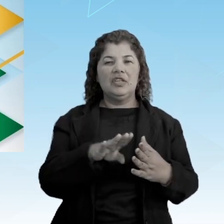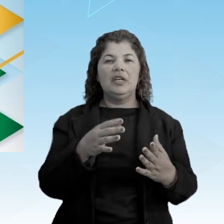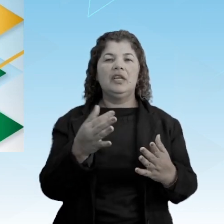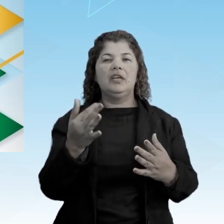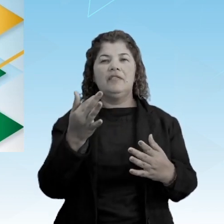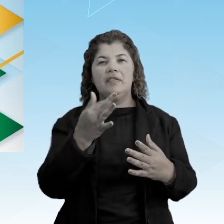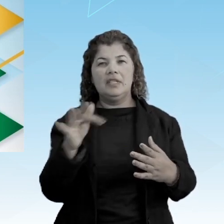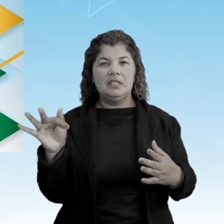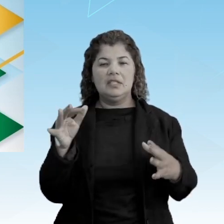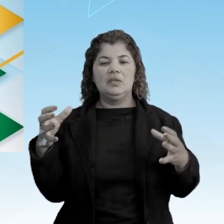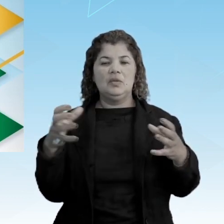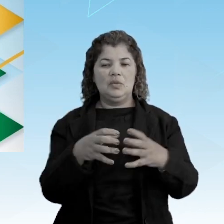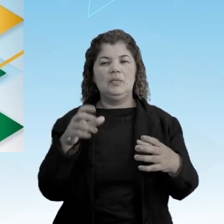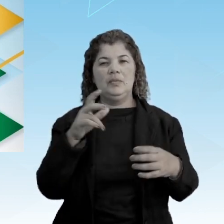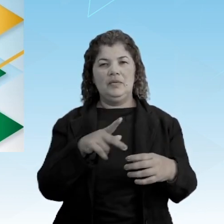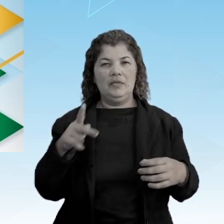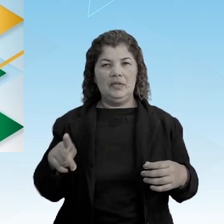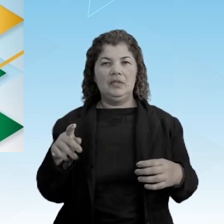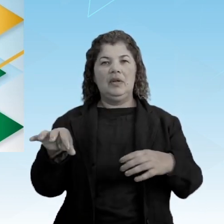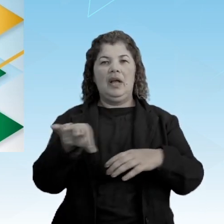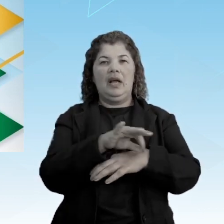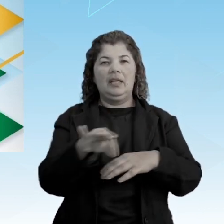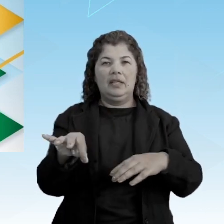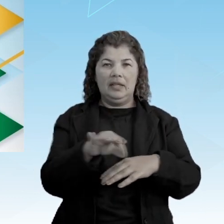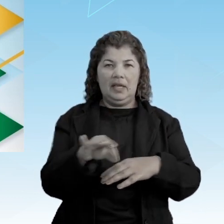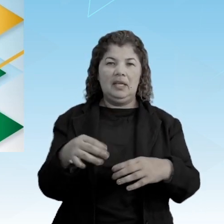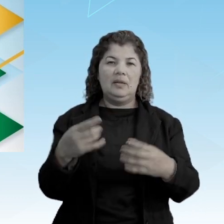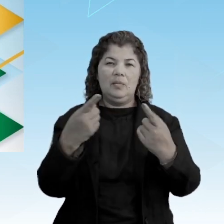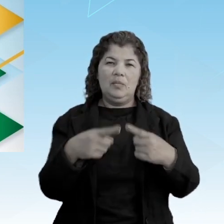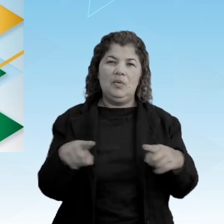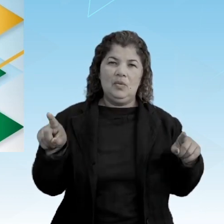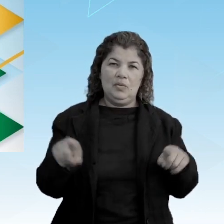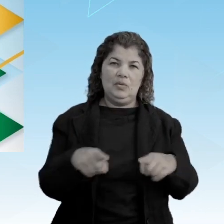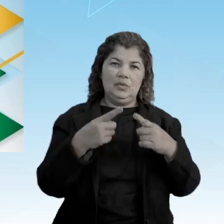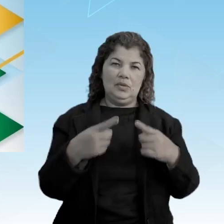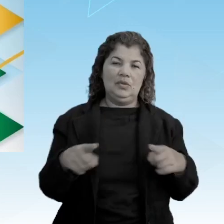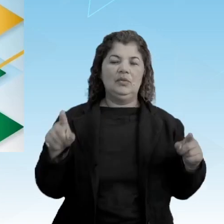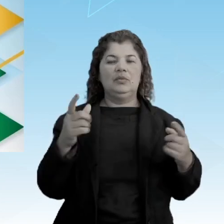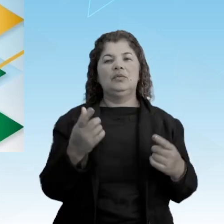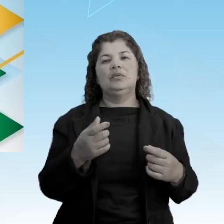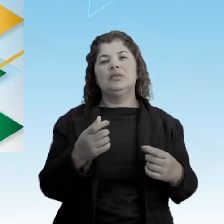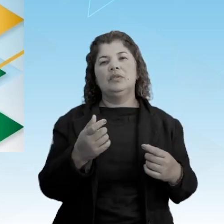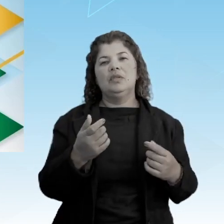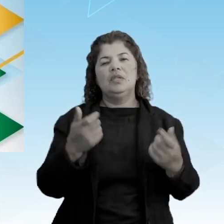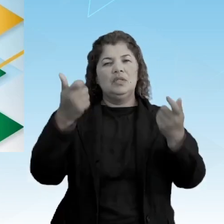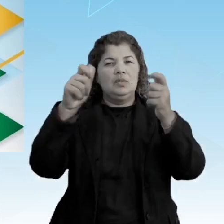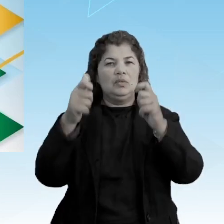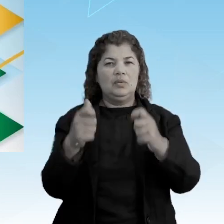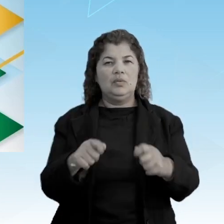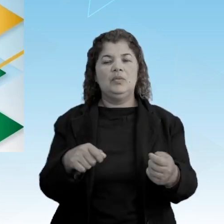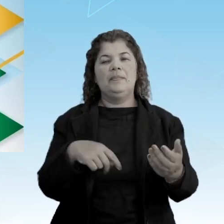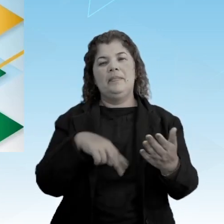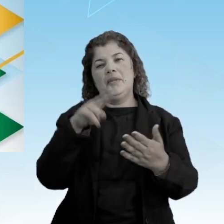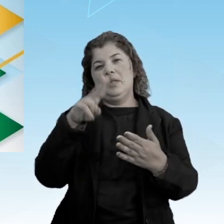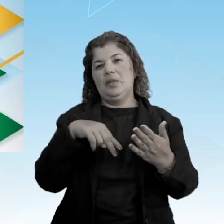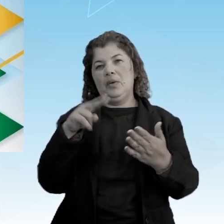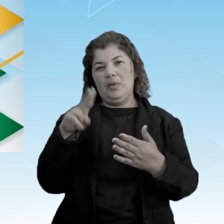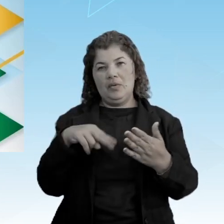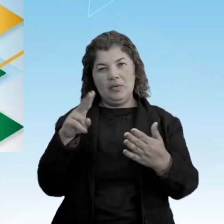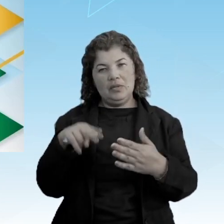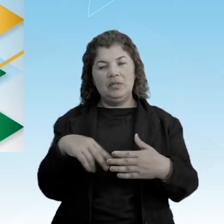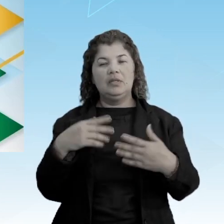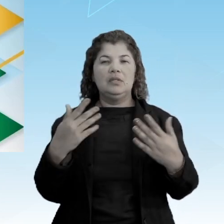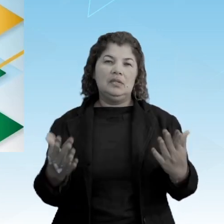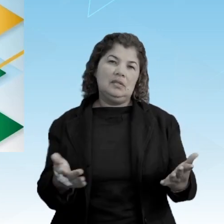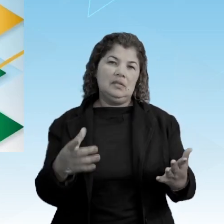de professores arquitetos, músicos, escultores e pintores, entre os quais